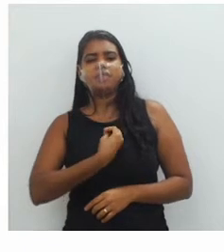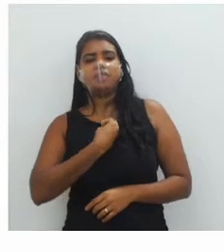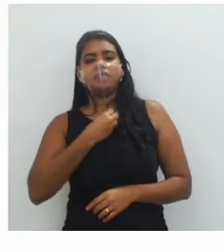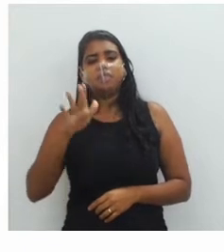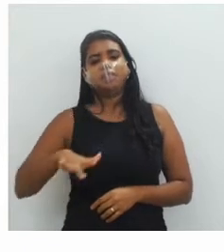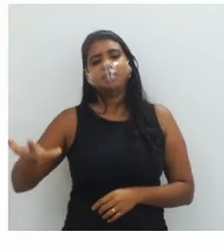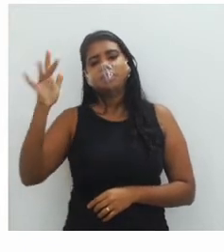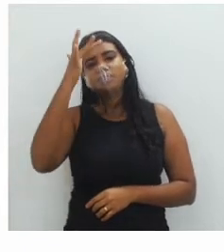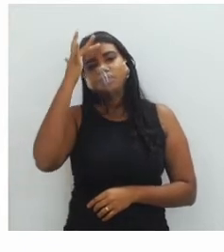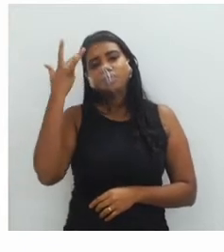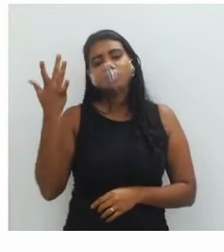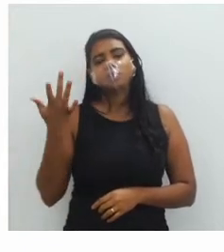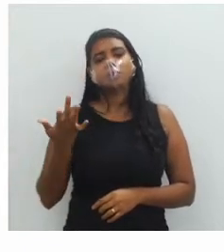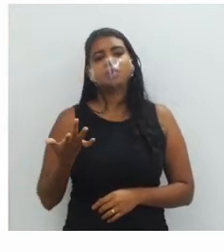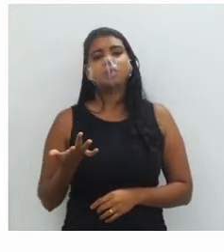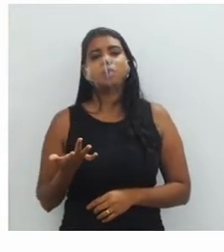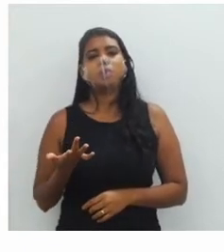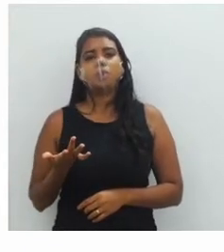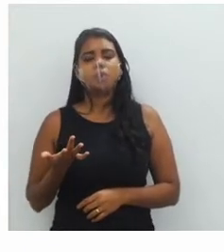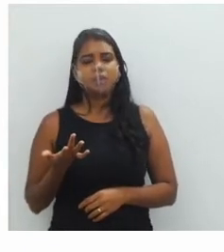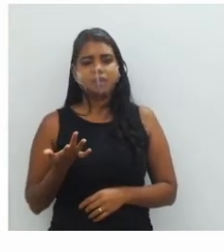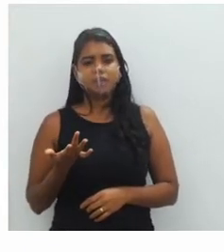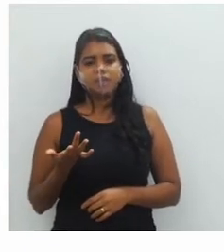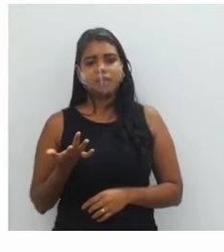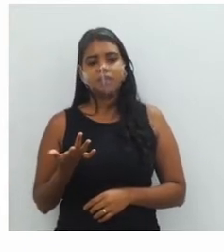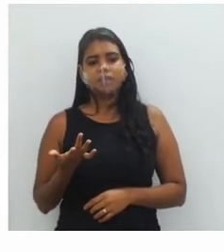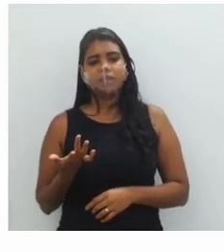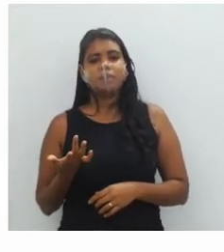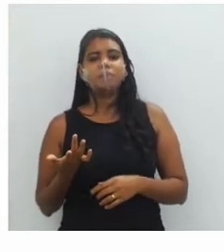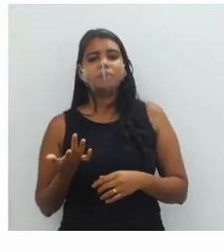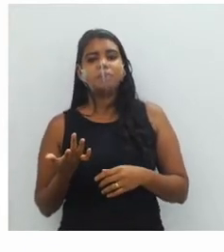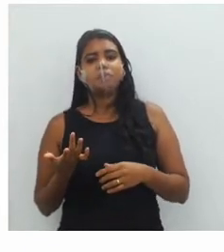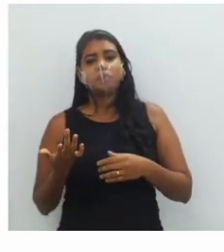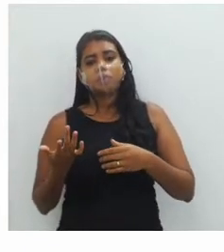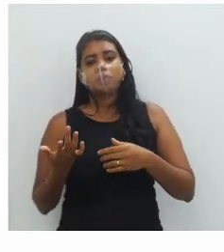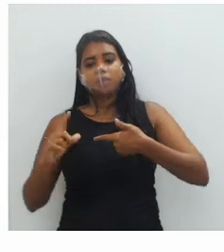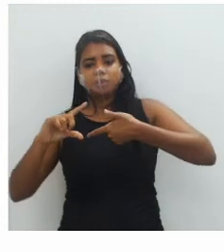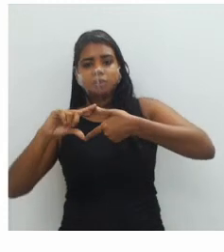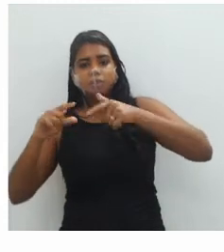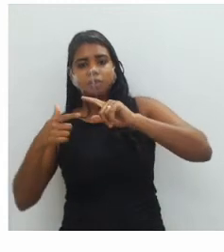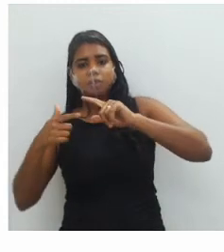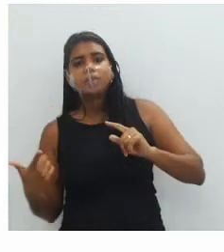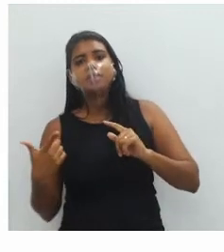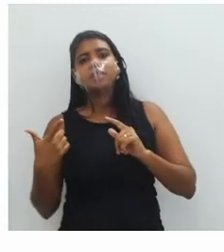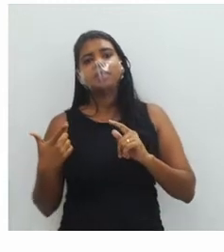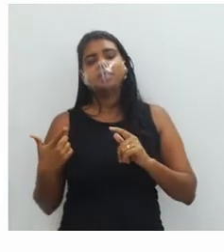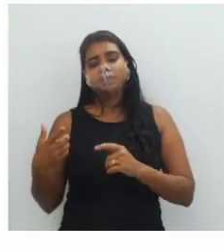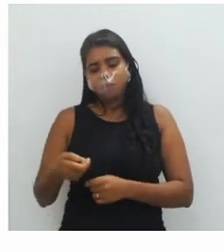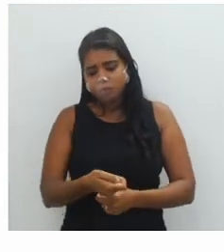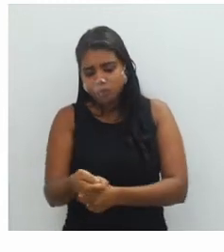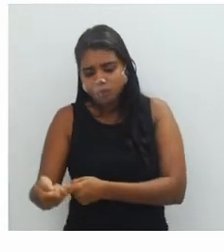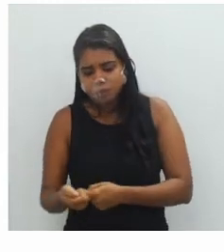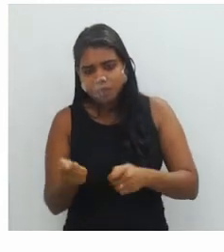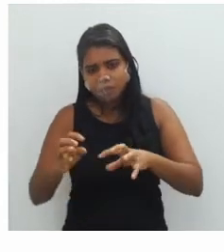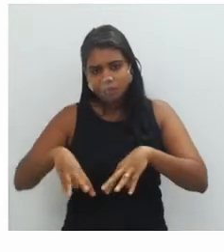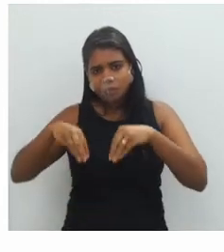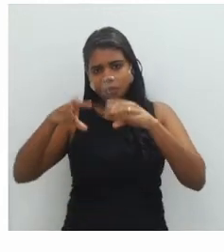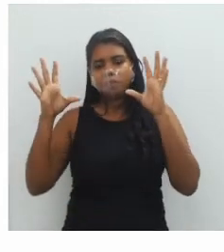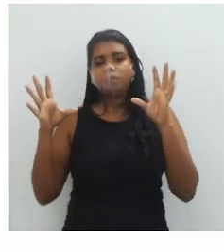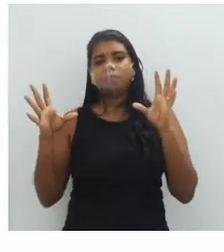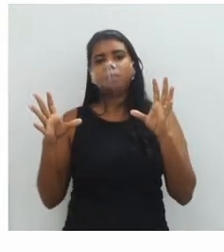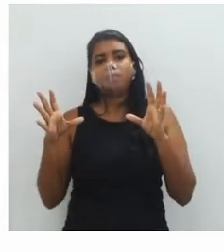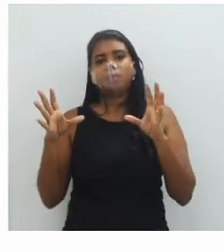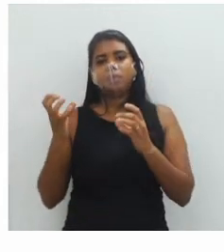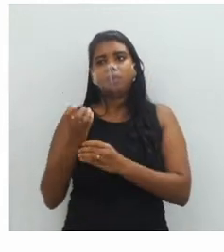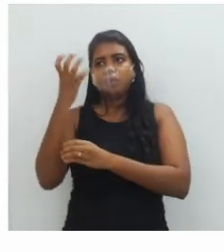pessoa moderna daquela época, como aspirador de pó, abajur, coisas que não